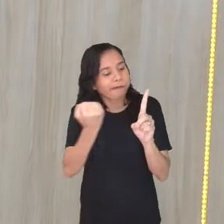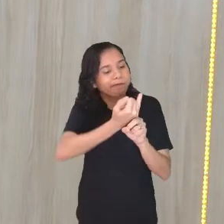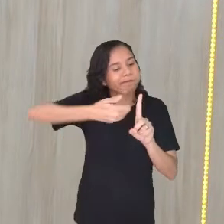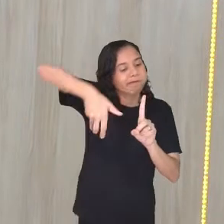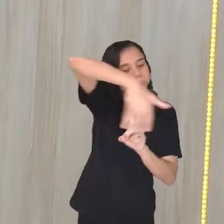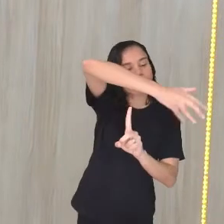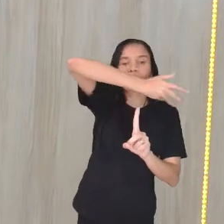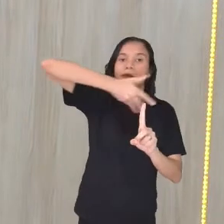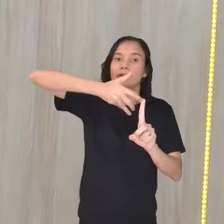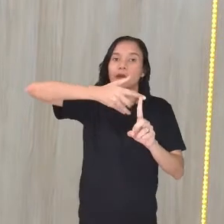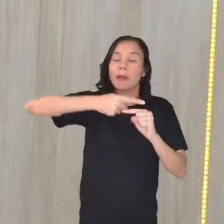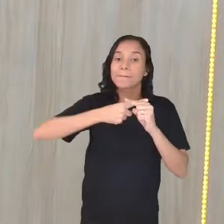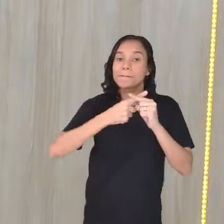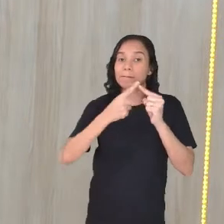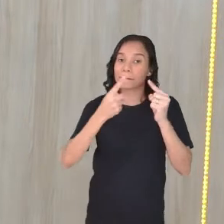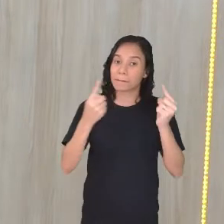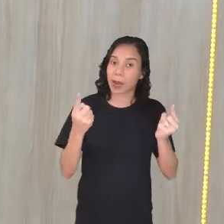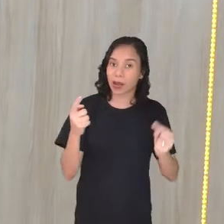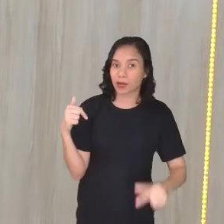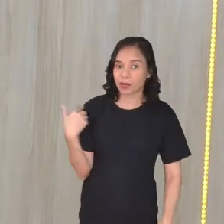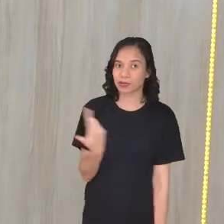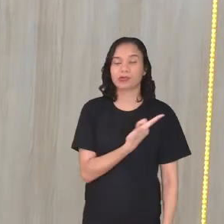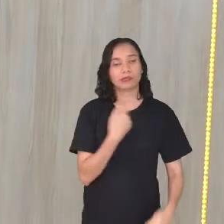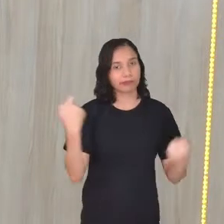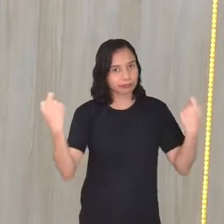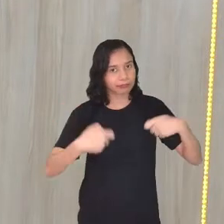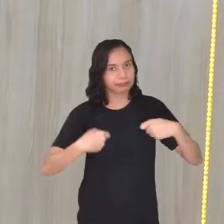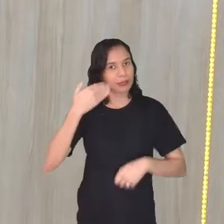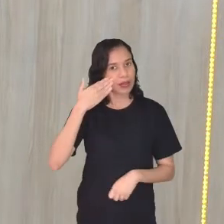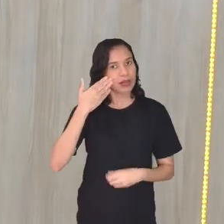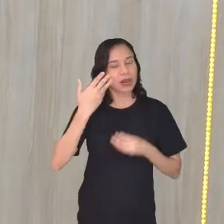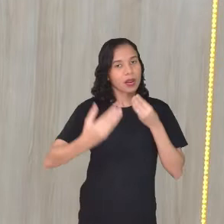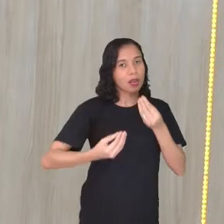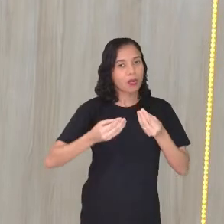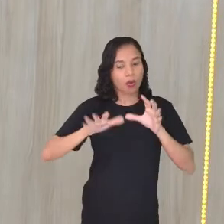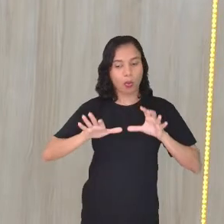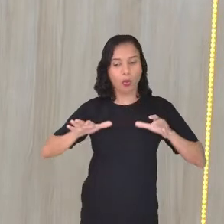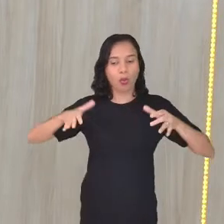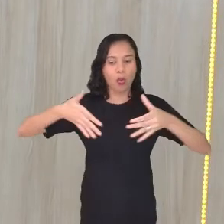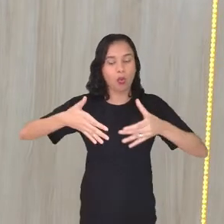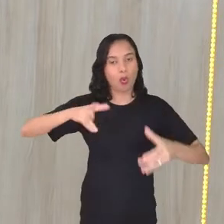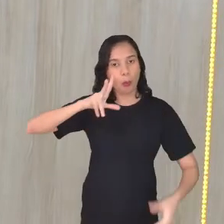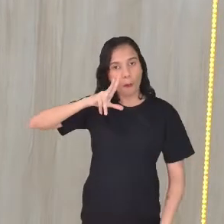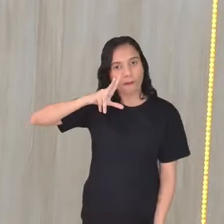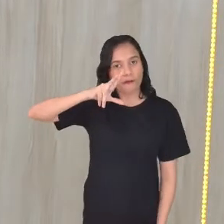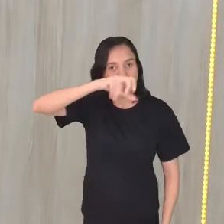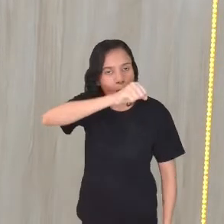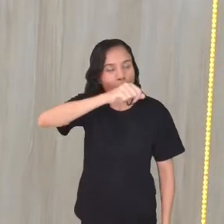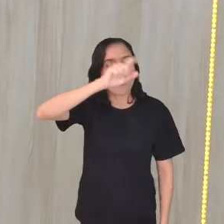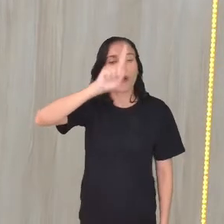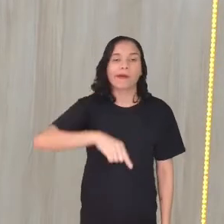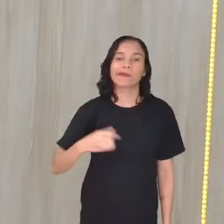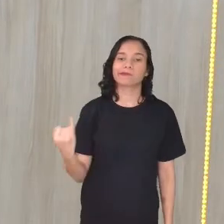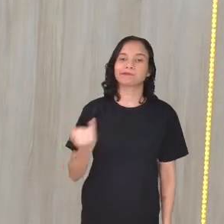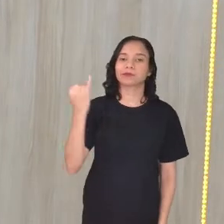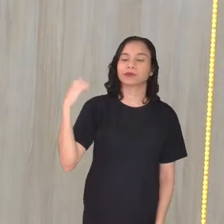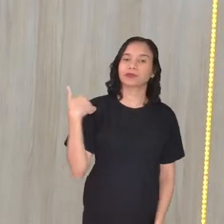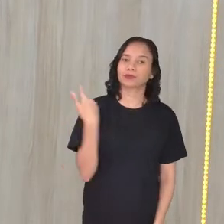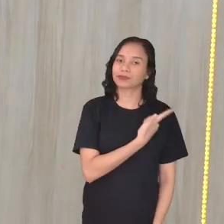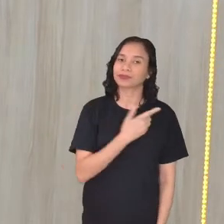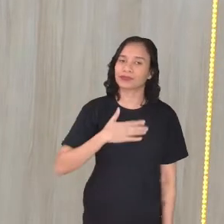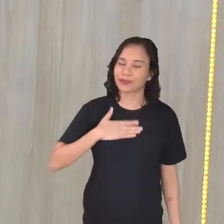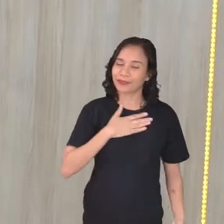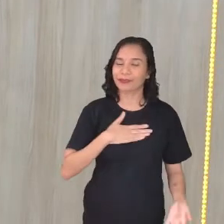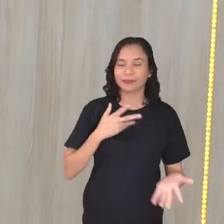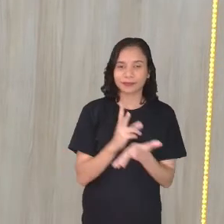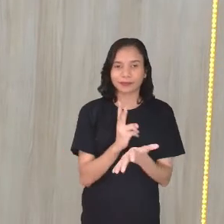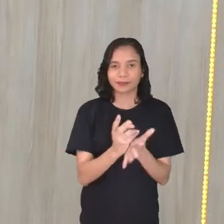os outros. Mas a gente tem que entender a força do coletivo, O quanto é importante, a gente gosta